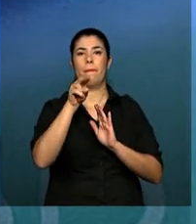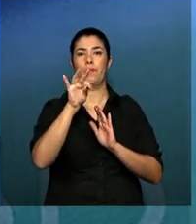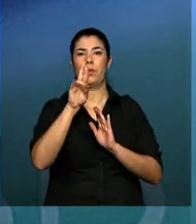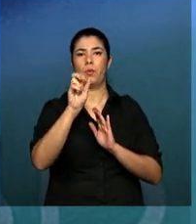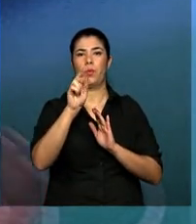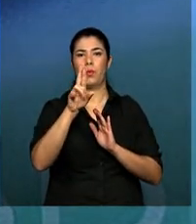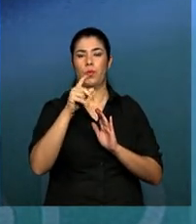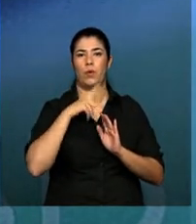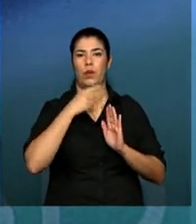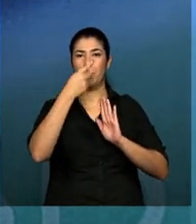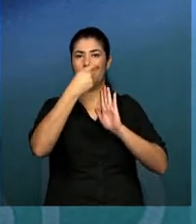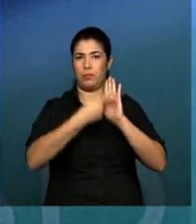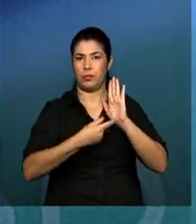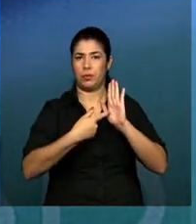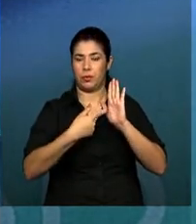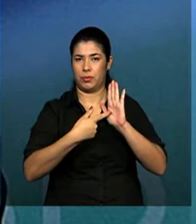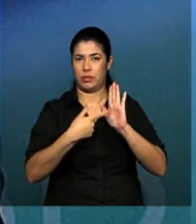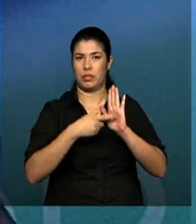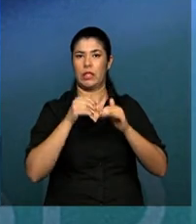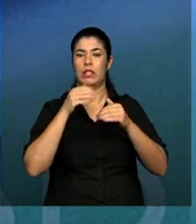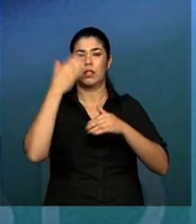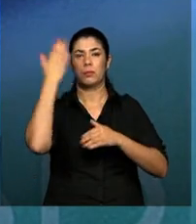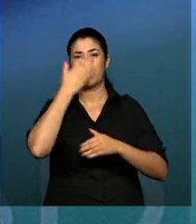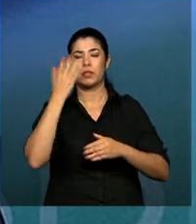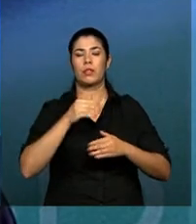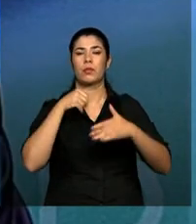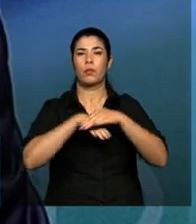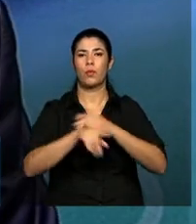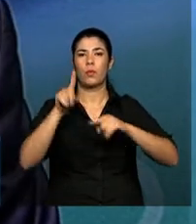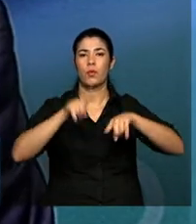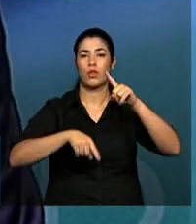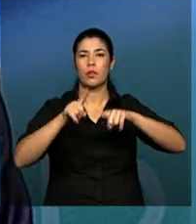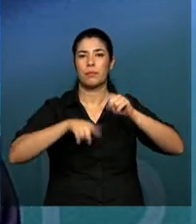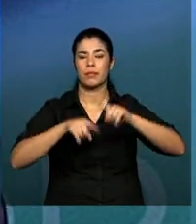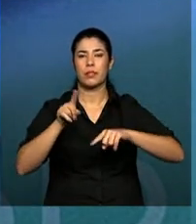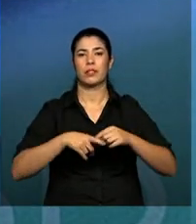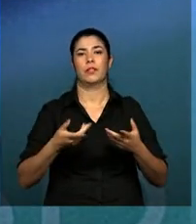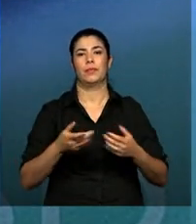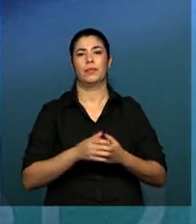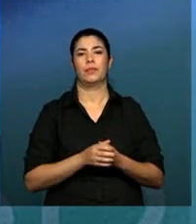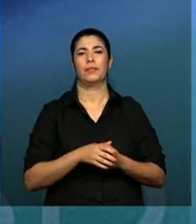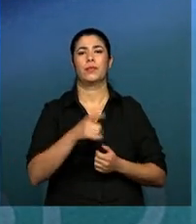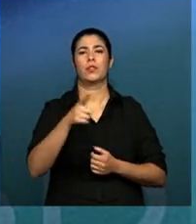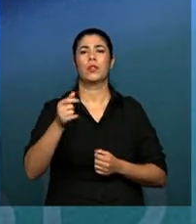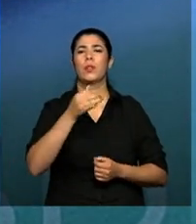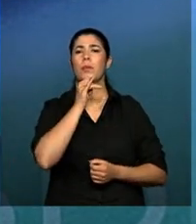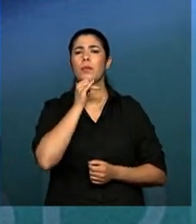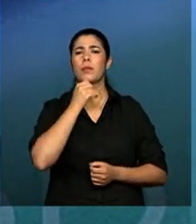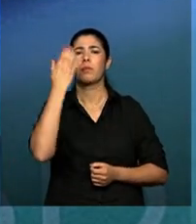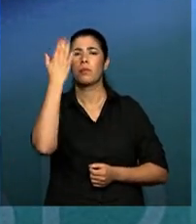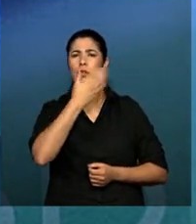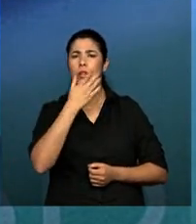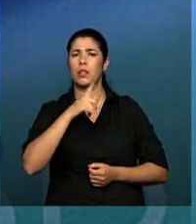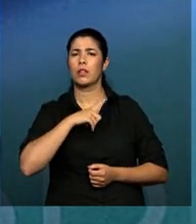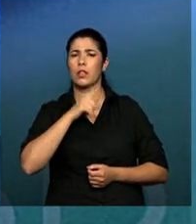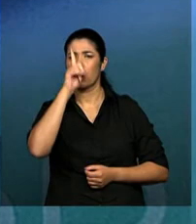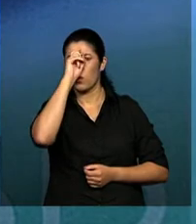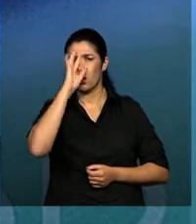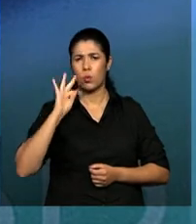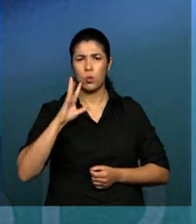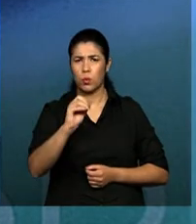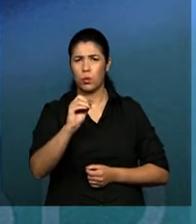mesma lógica de guarda de materiais. Ministro, então a coragem de vestido não vai ser feita em todos os hospitais, só no serviço credenciado?